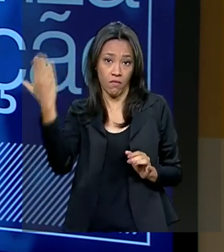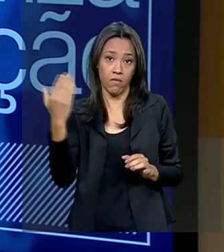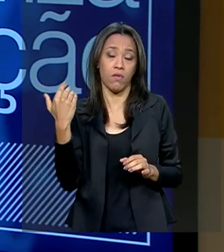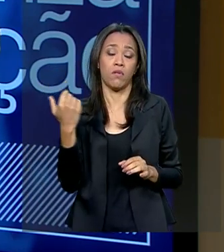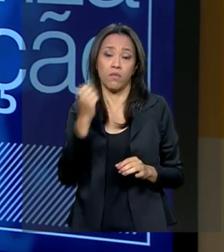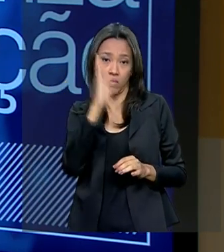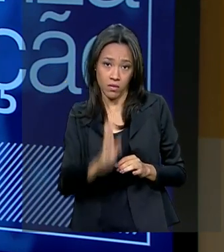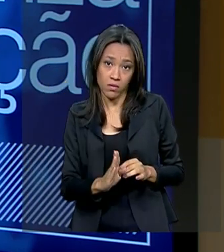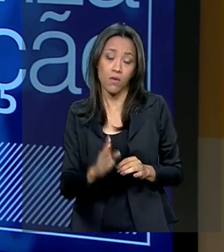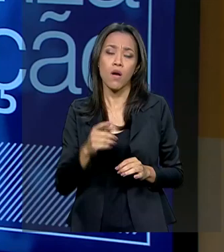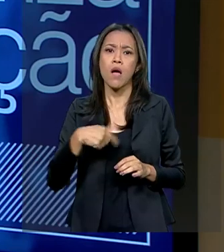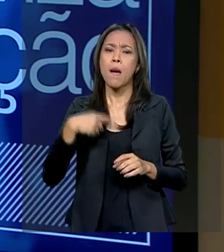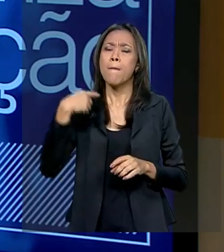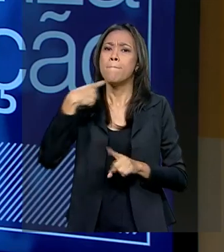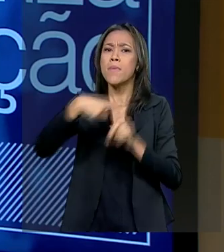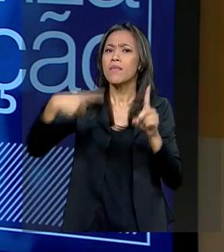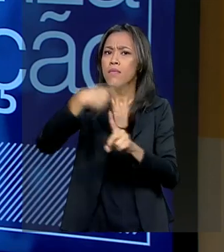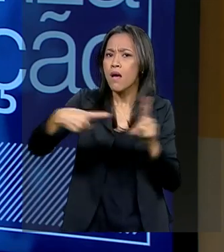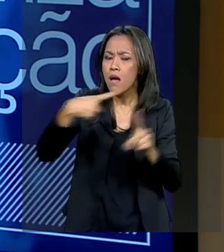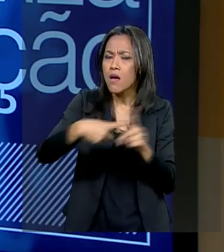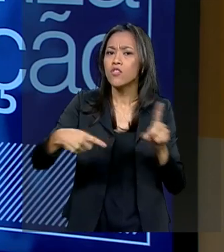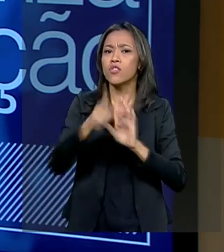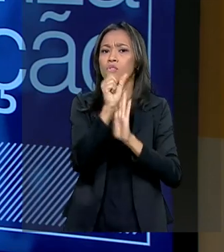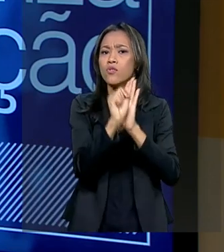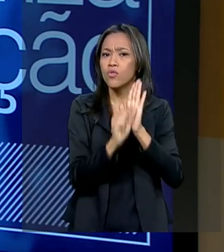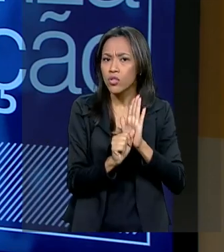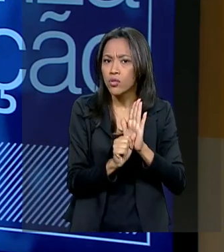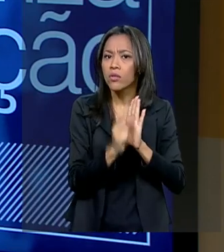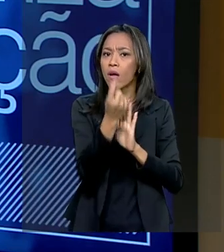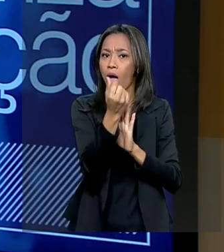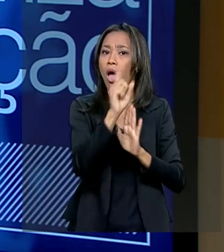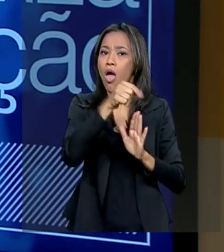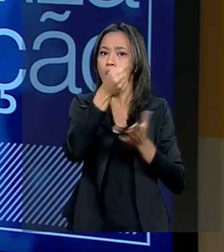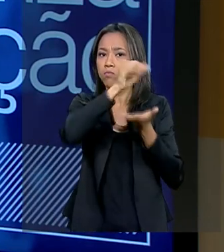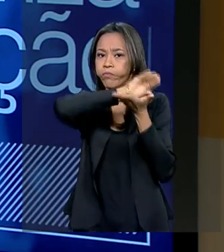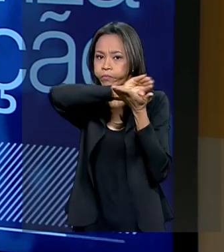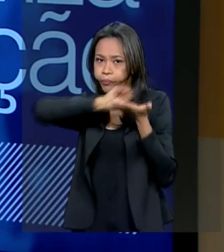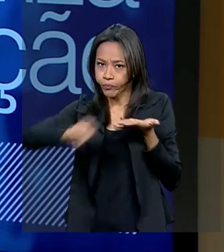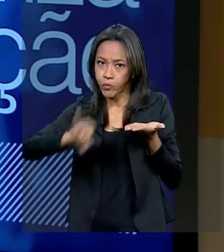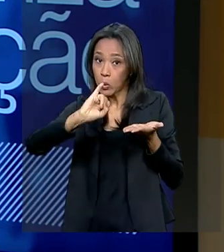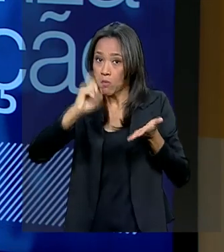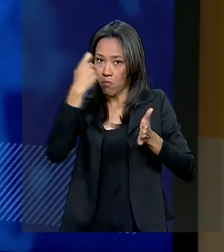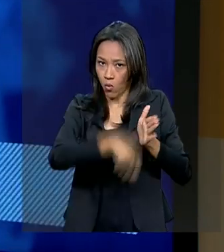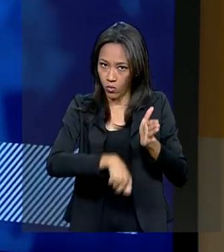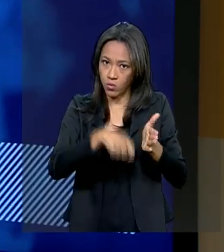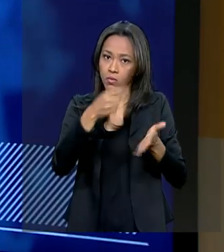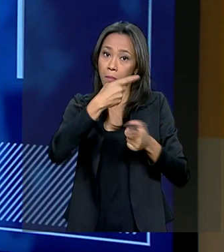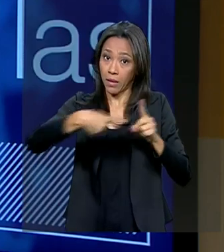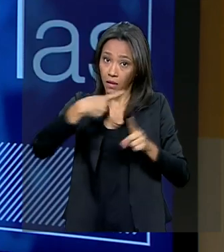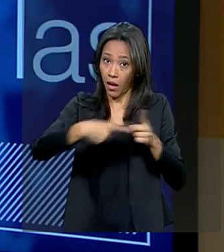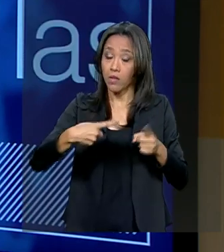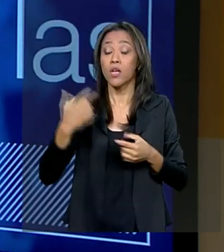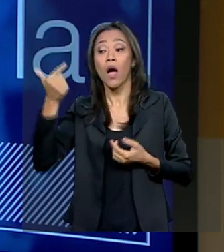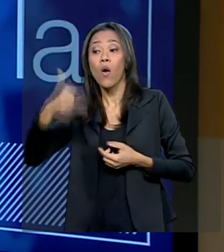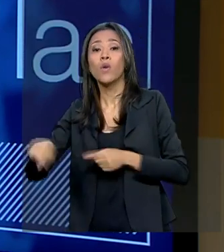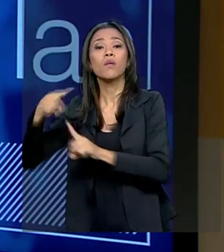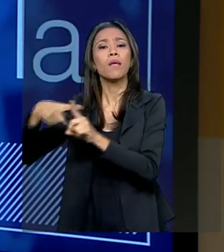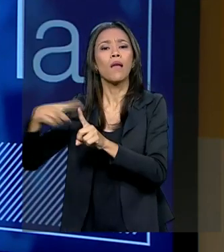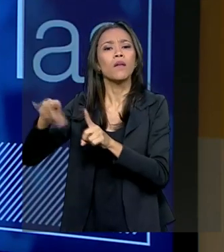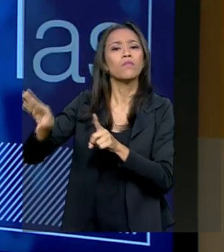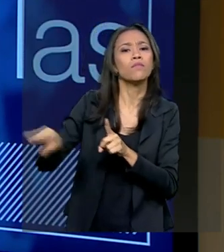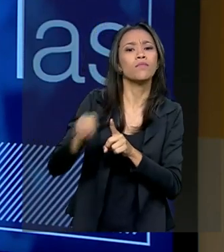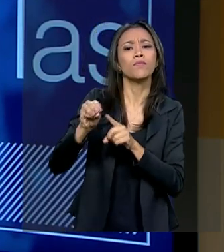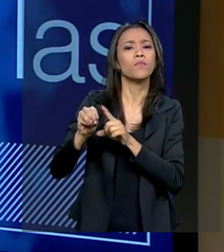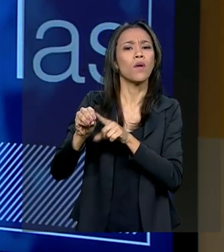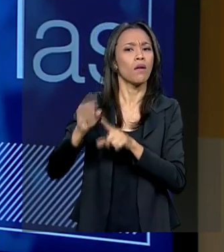metade do orçamento delas vem do governo, do Estado, isso é dos impostos. A outra metade, elas